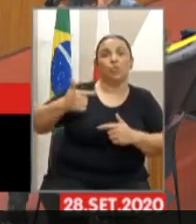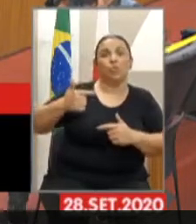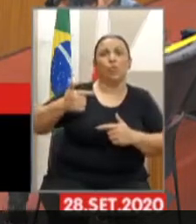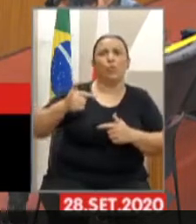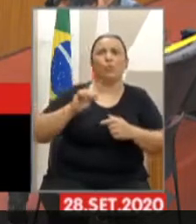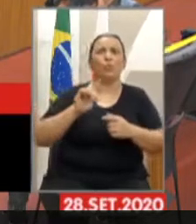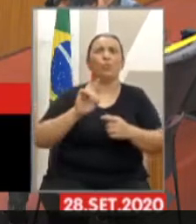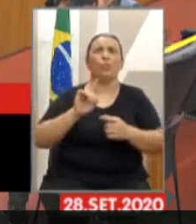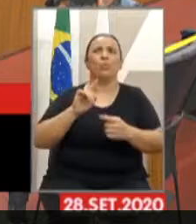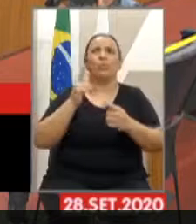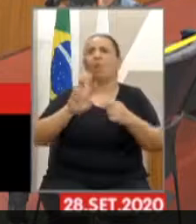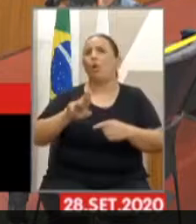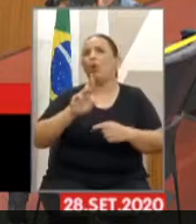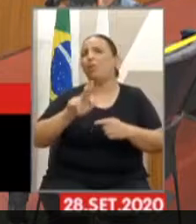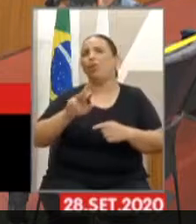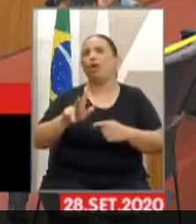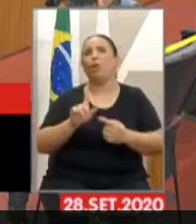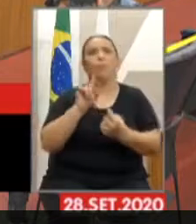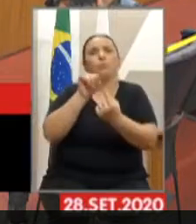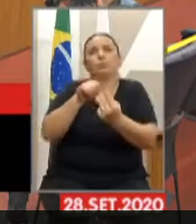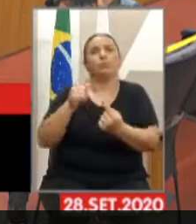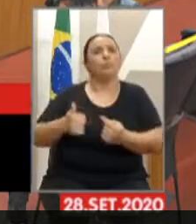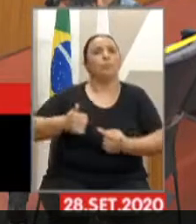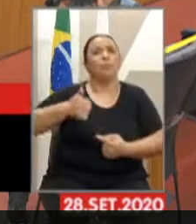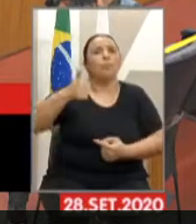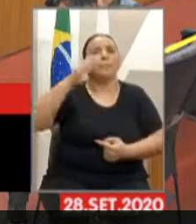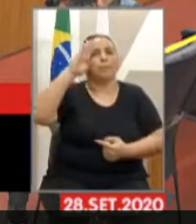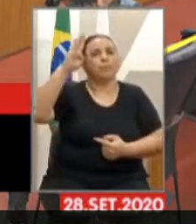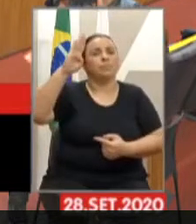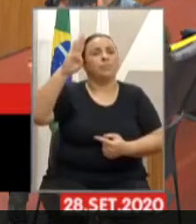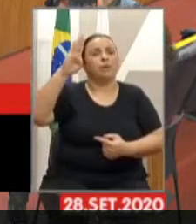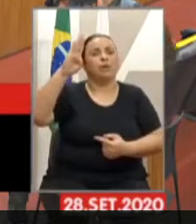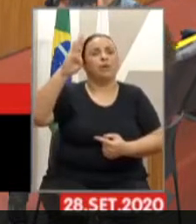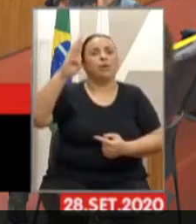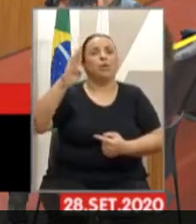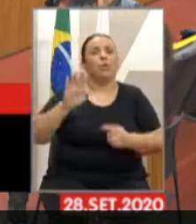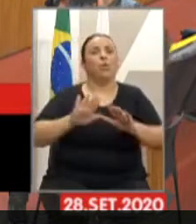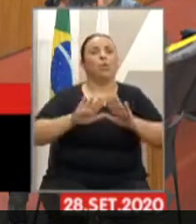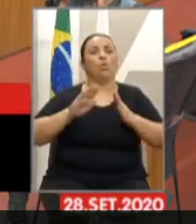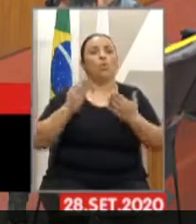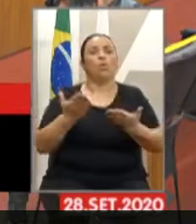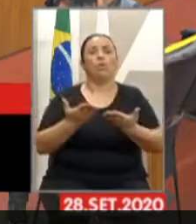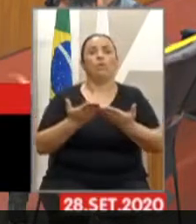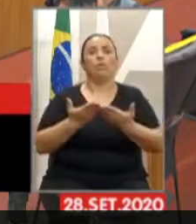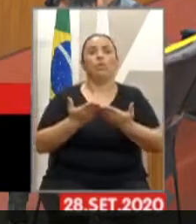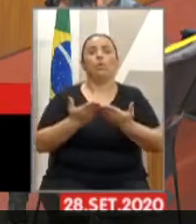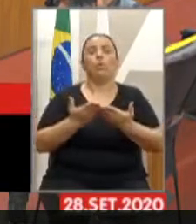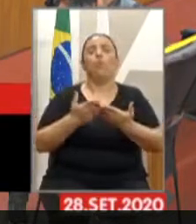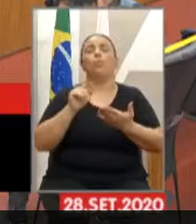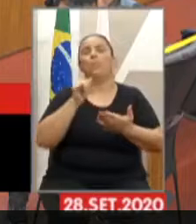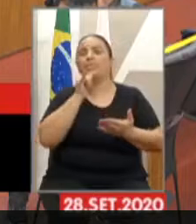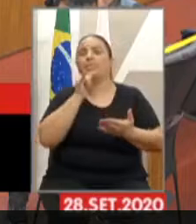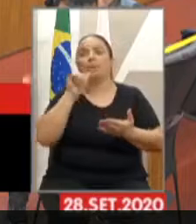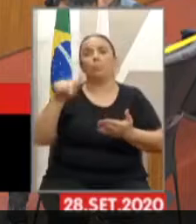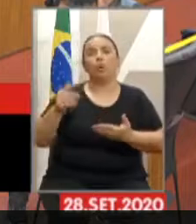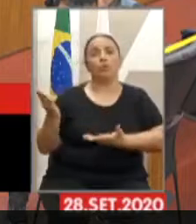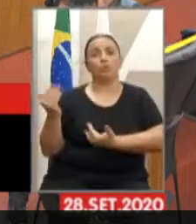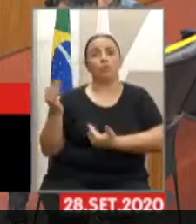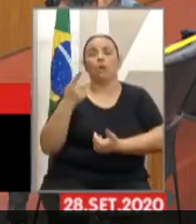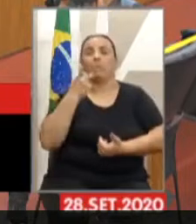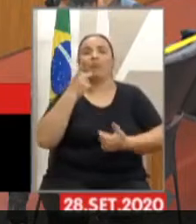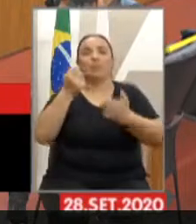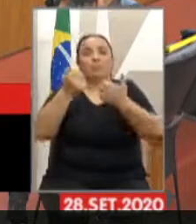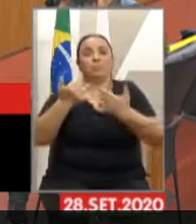Então, nós precisamos mudar essa realidade de Minas Gerais. Quando vem um jovem aqui, igual o Denner, que fala do esporte, que fala do